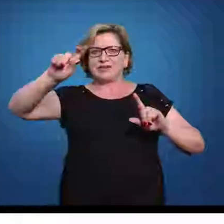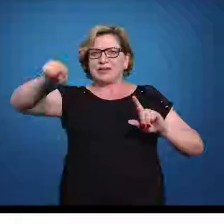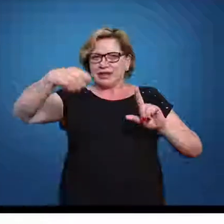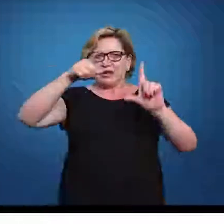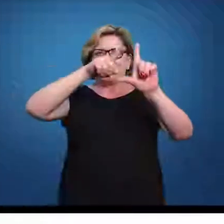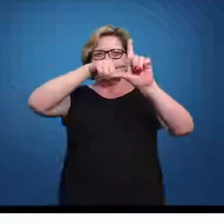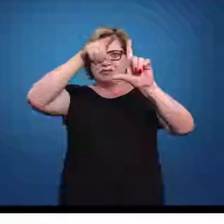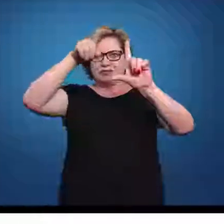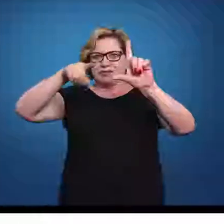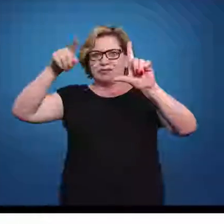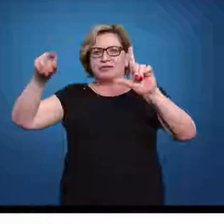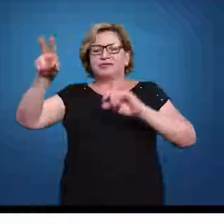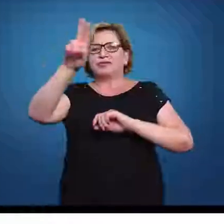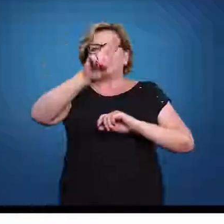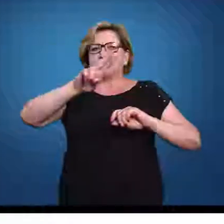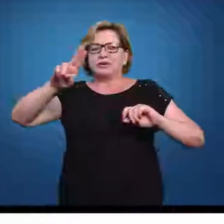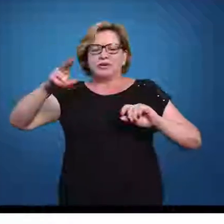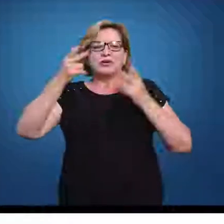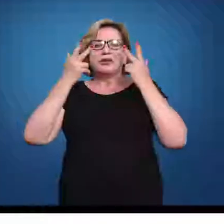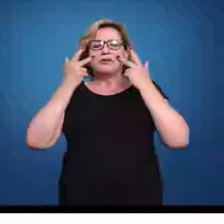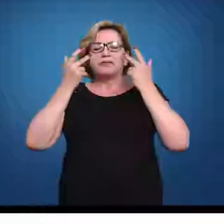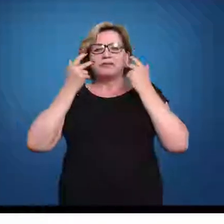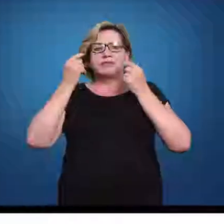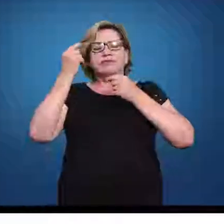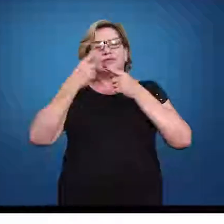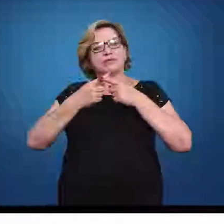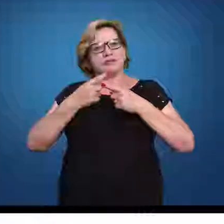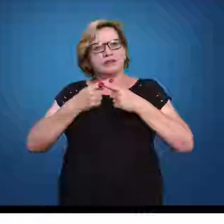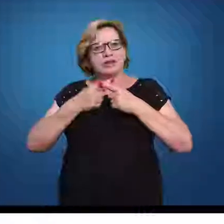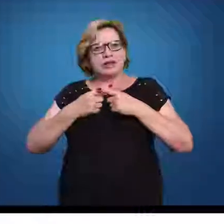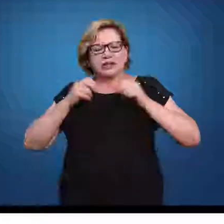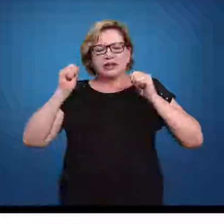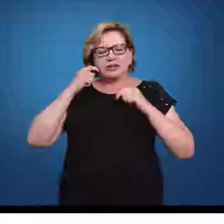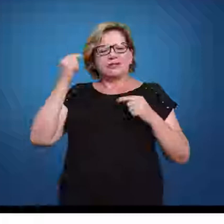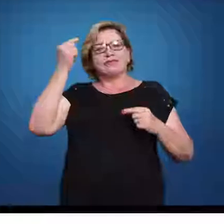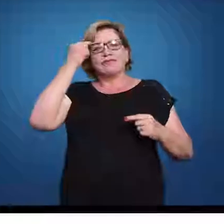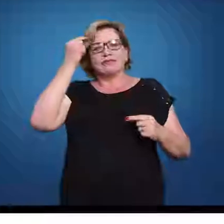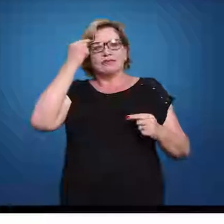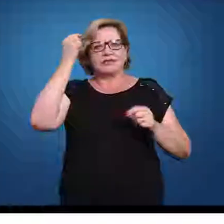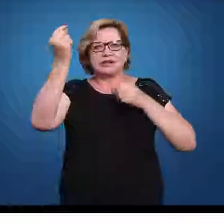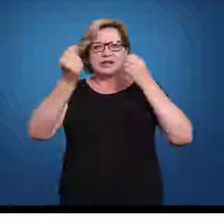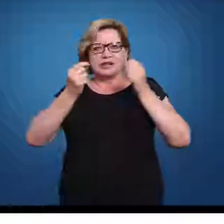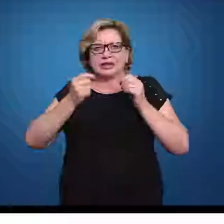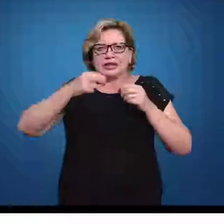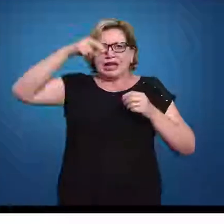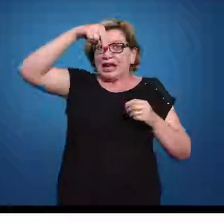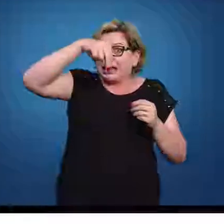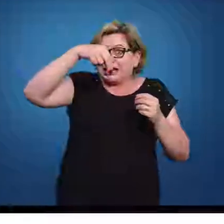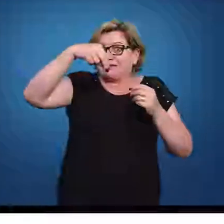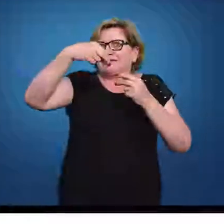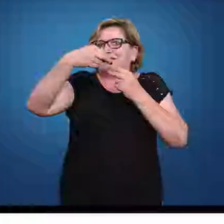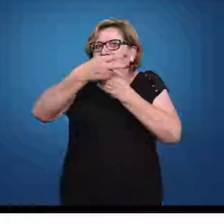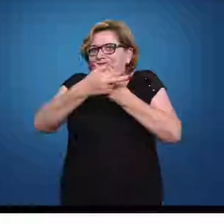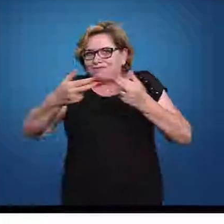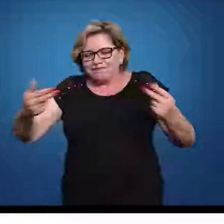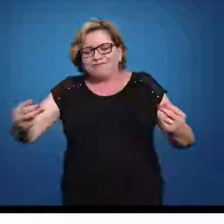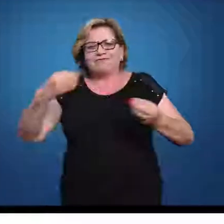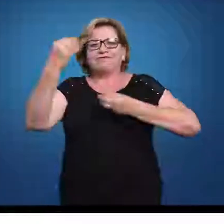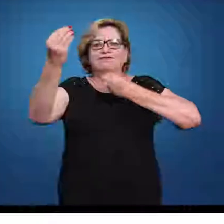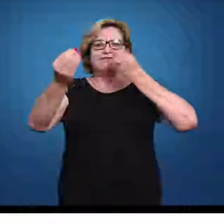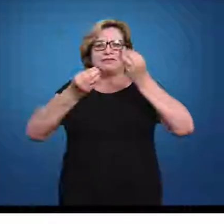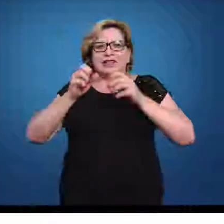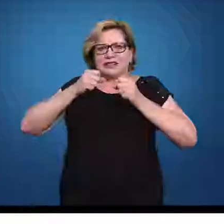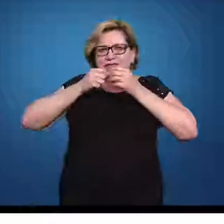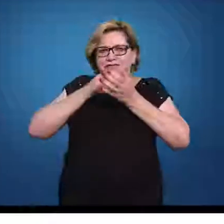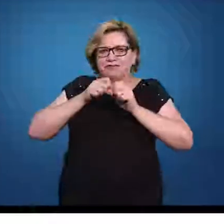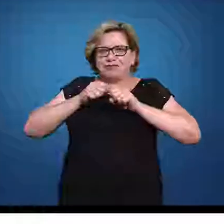Ela tem esse nome de distribuição normal, porque a expectativa que a gente tem em relação a n variáveis, a muitas variáveis, é